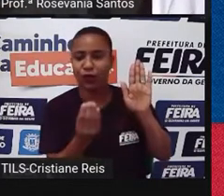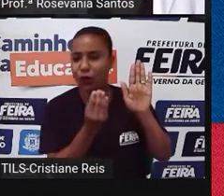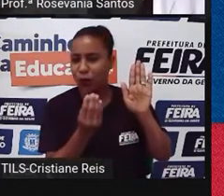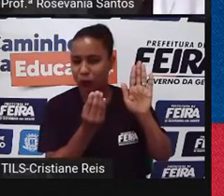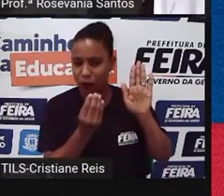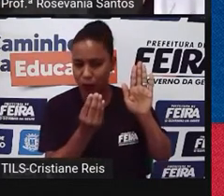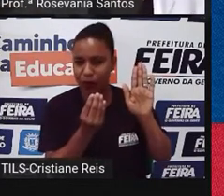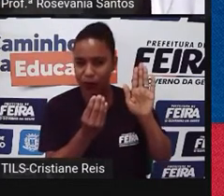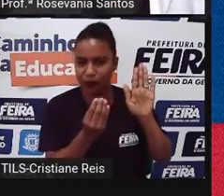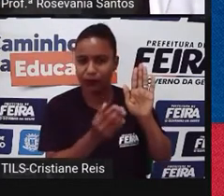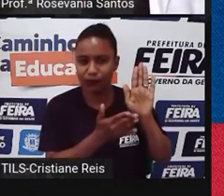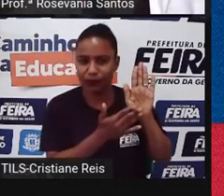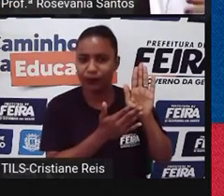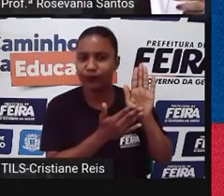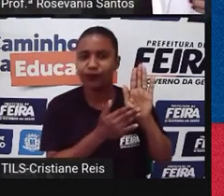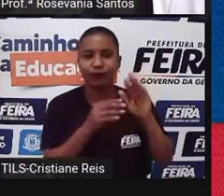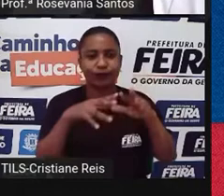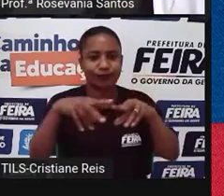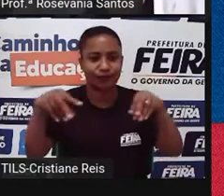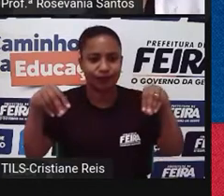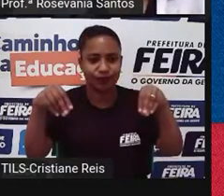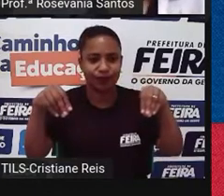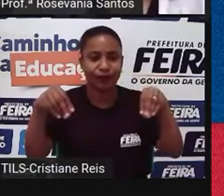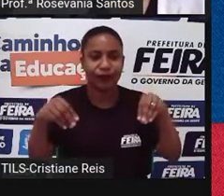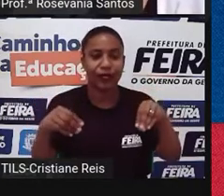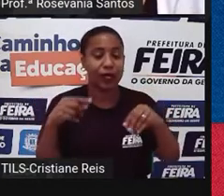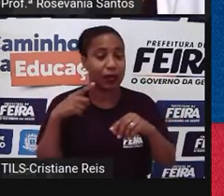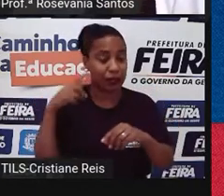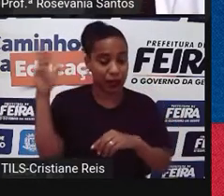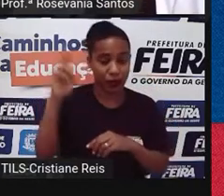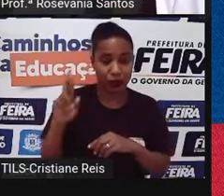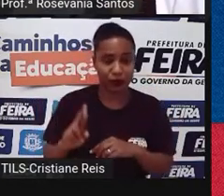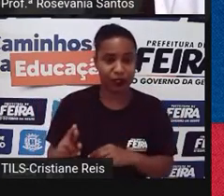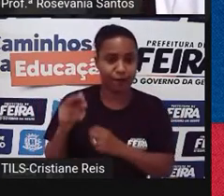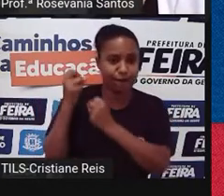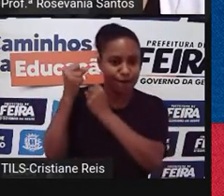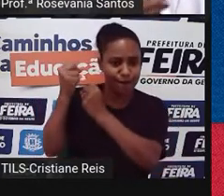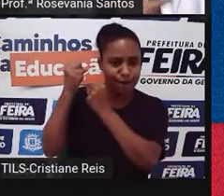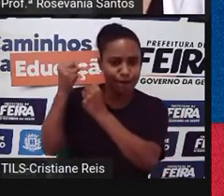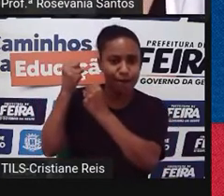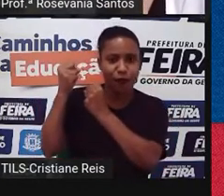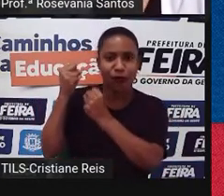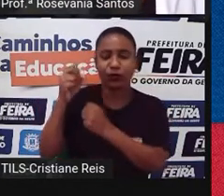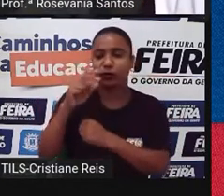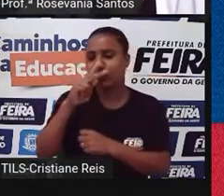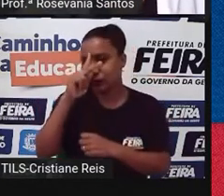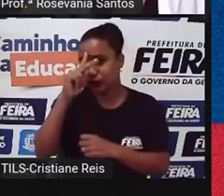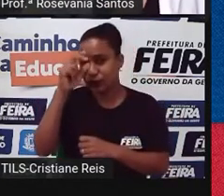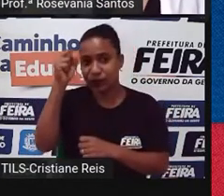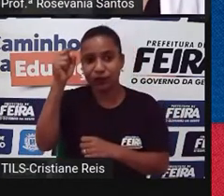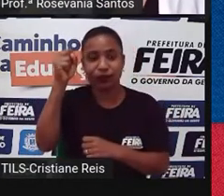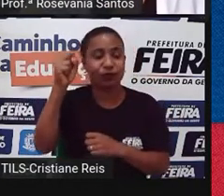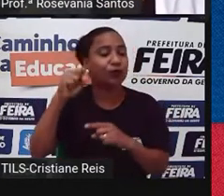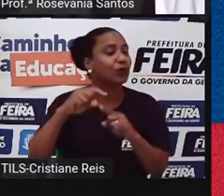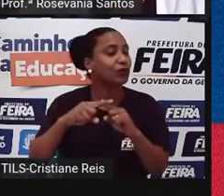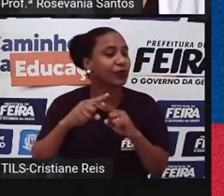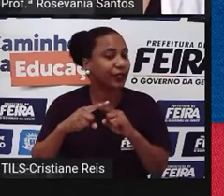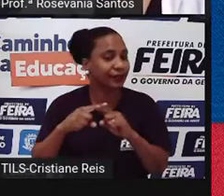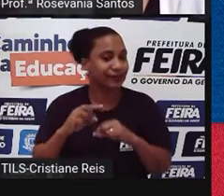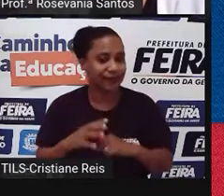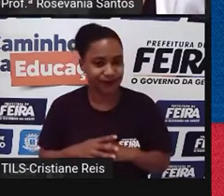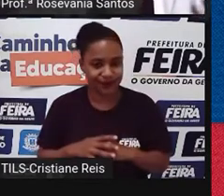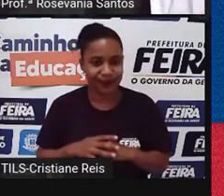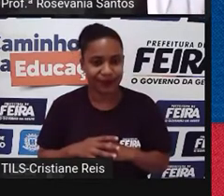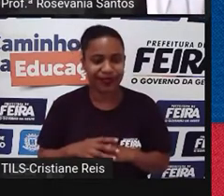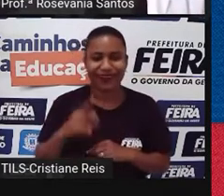Por que que essa Rússia, ela é considerada, uma potência? Até bem pouco tempo, né, nas aulas que nós estávamos estudando